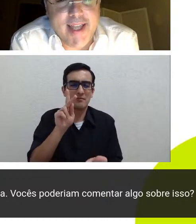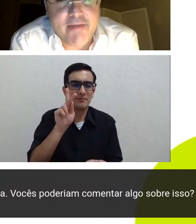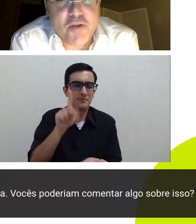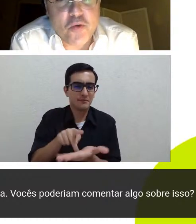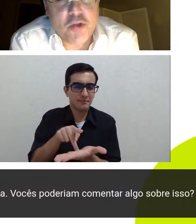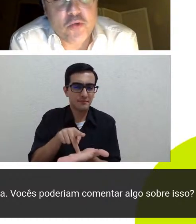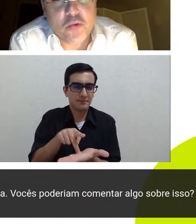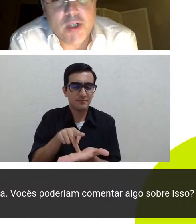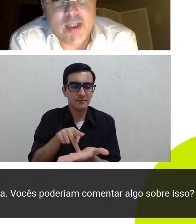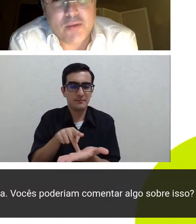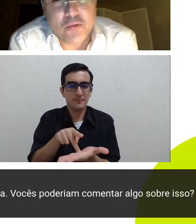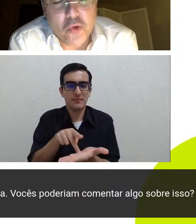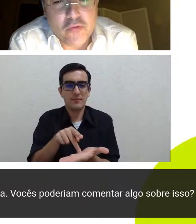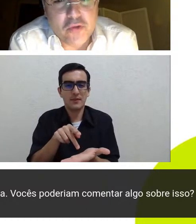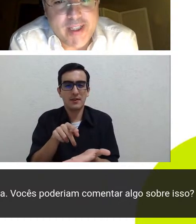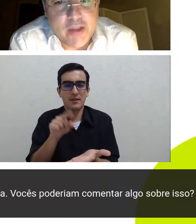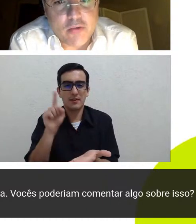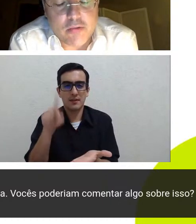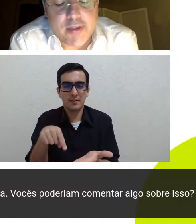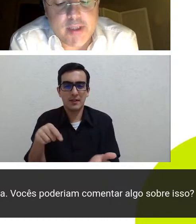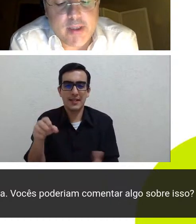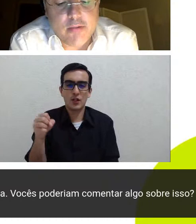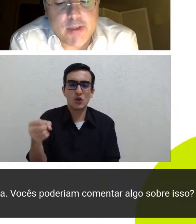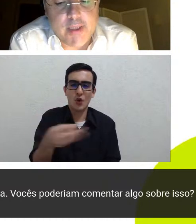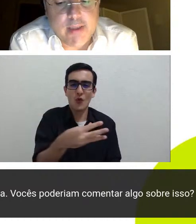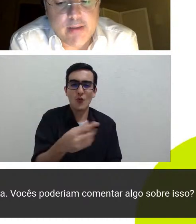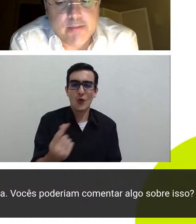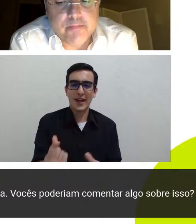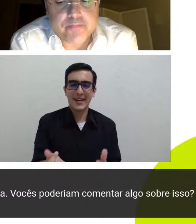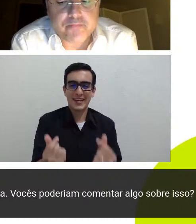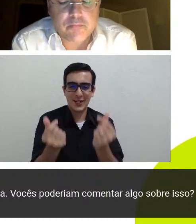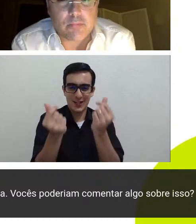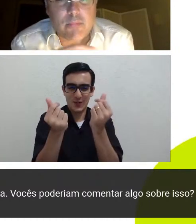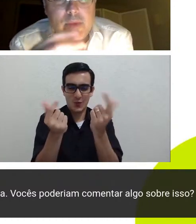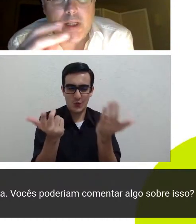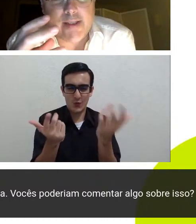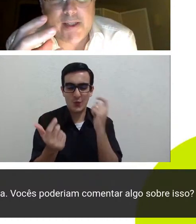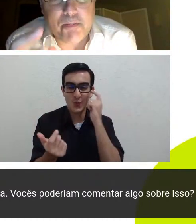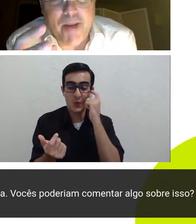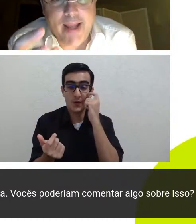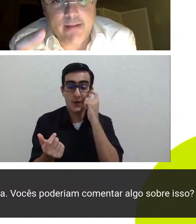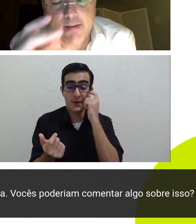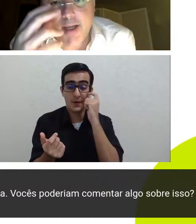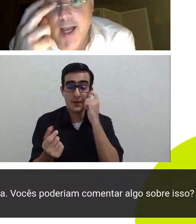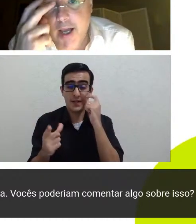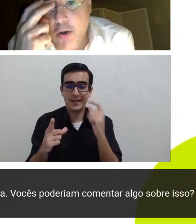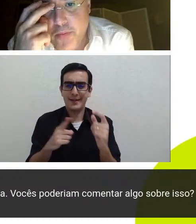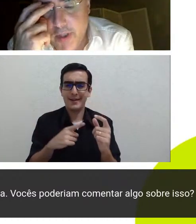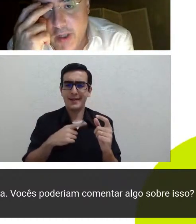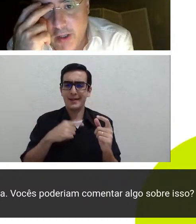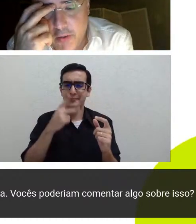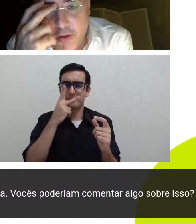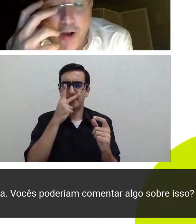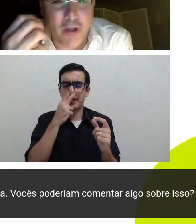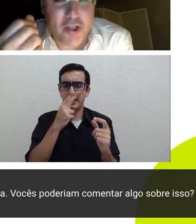é a figura do novo rico no sentido de que ele se prende